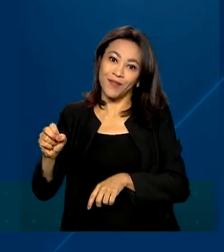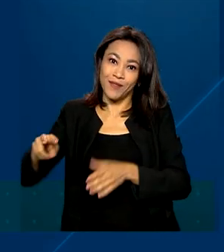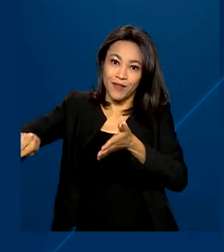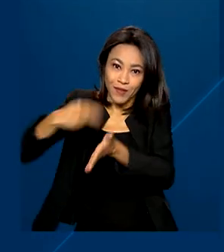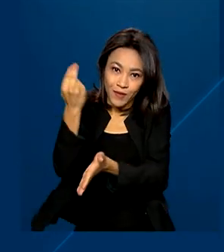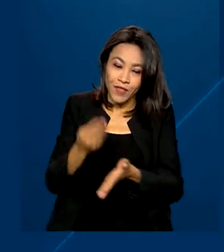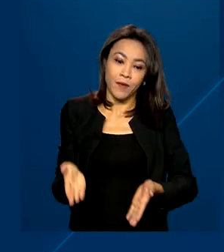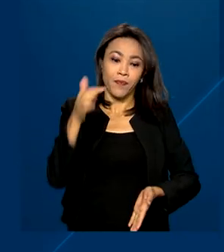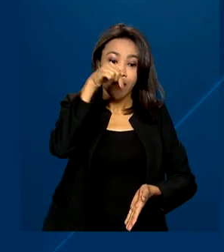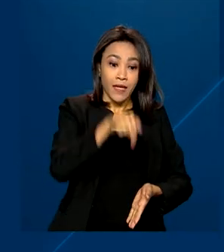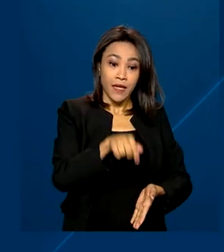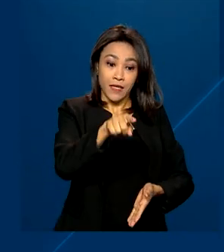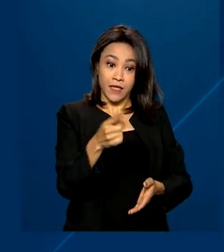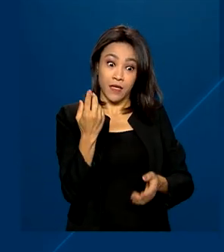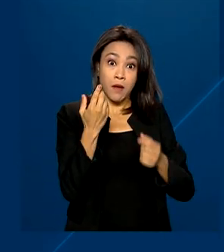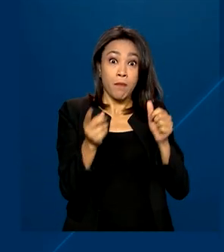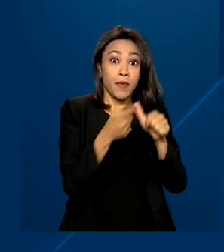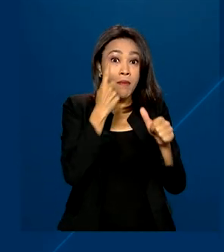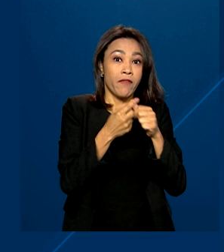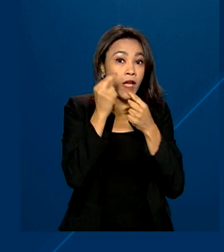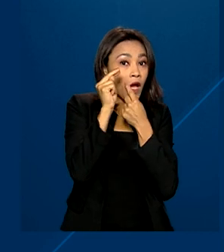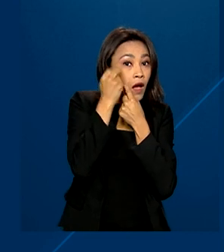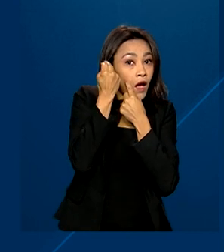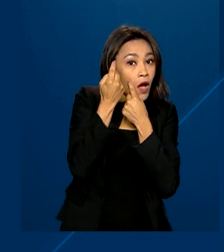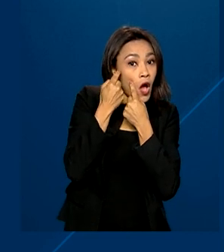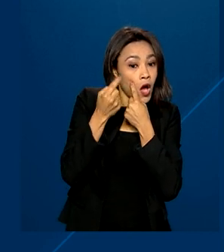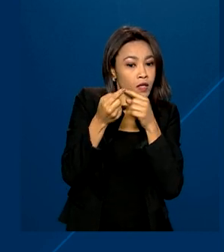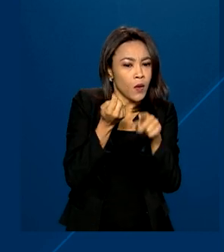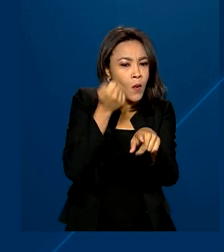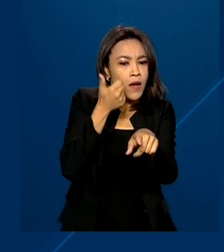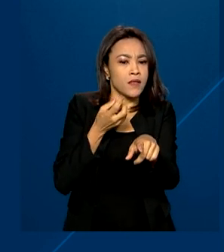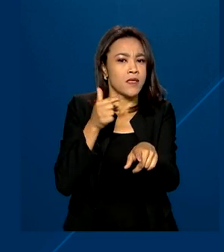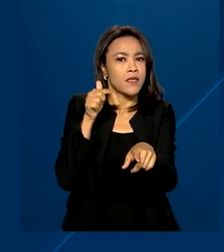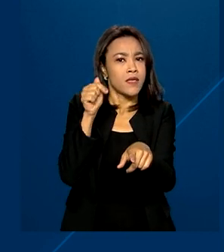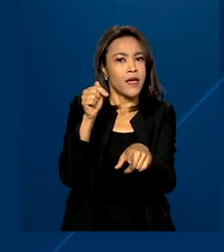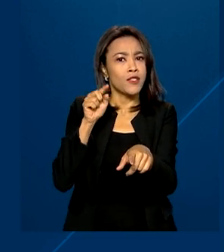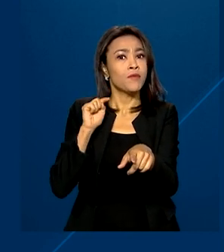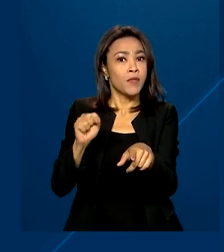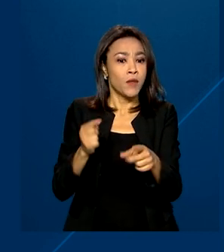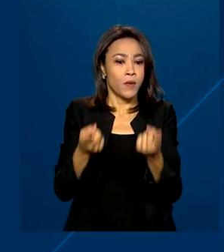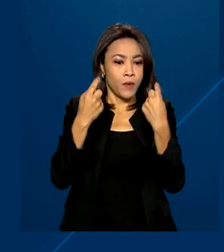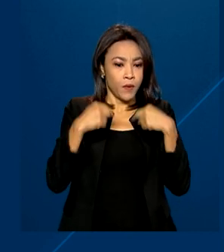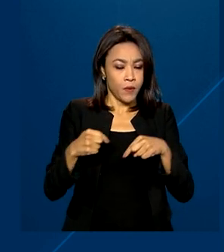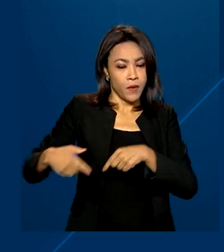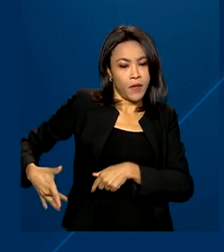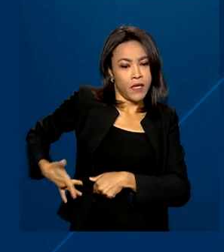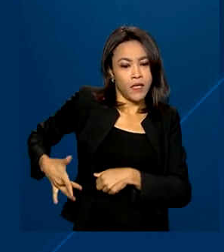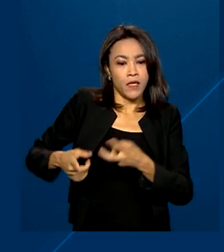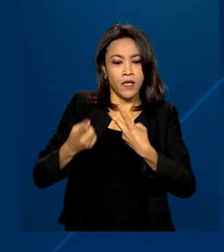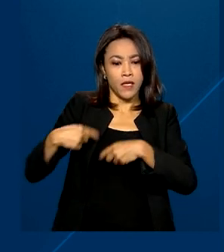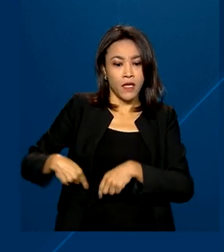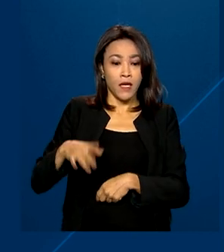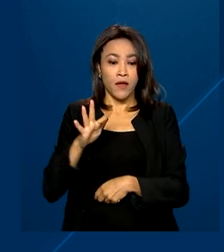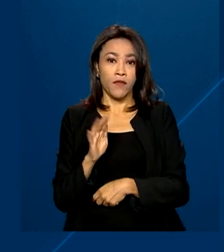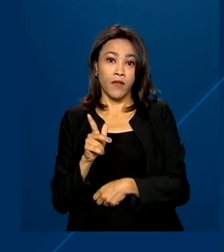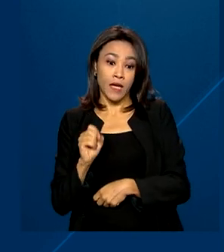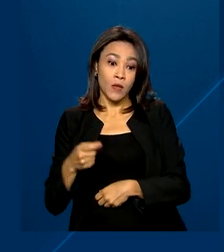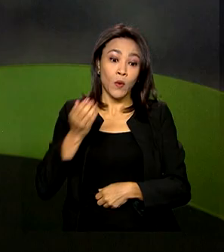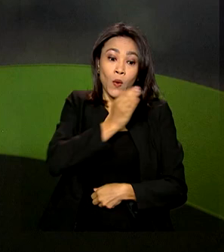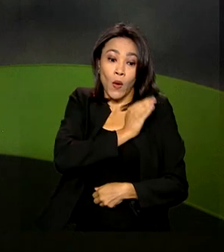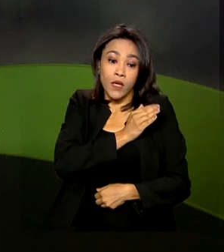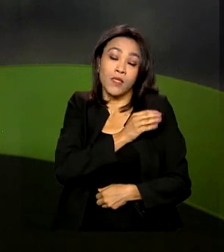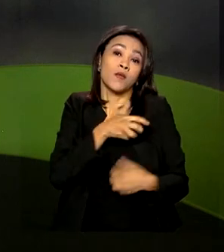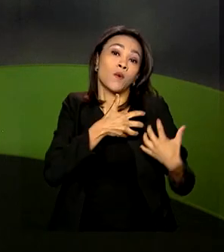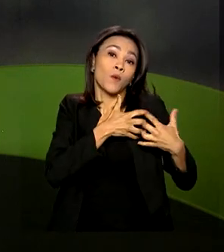este ano, em primeiro lugar vem o transplante de córnea, com quase 7 mil, seguido pelo rim, fígado, coração e pulmão.